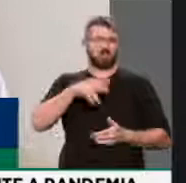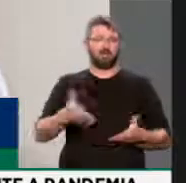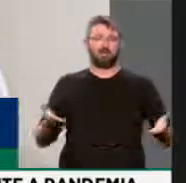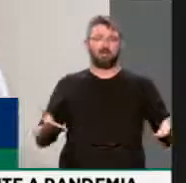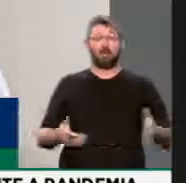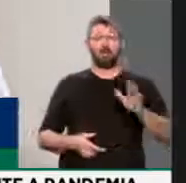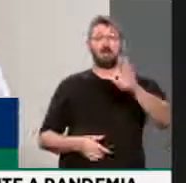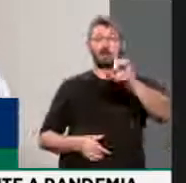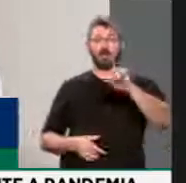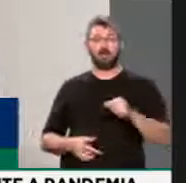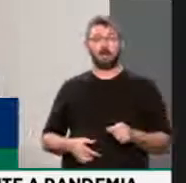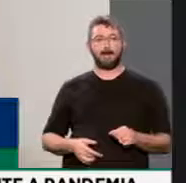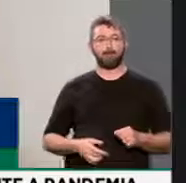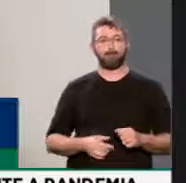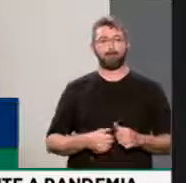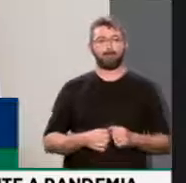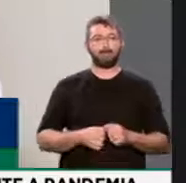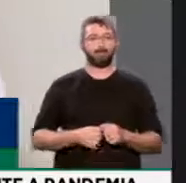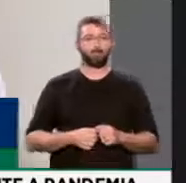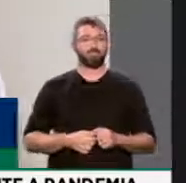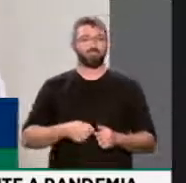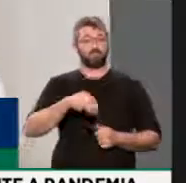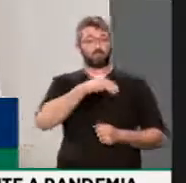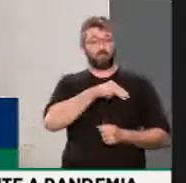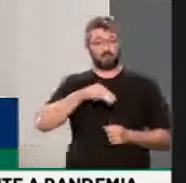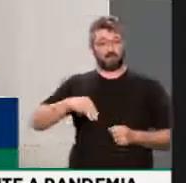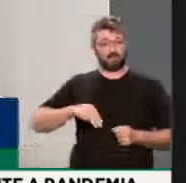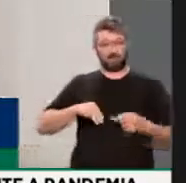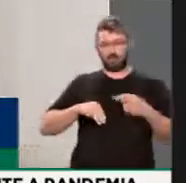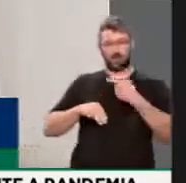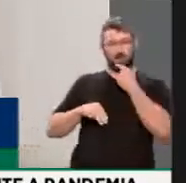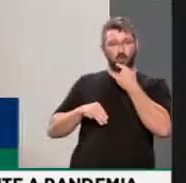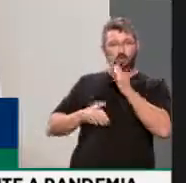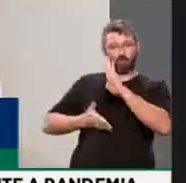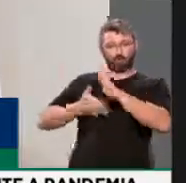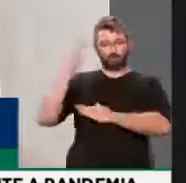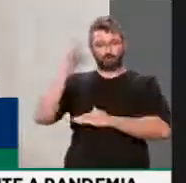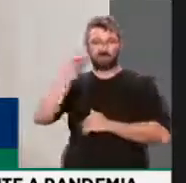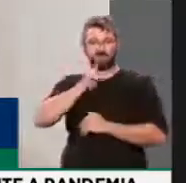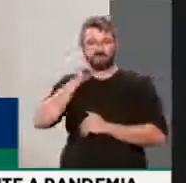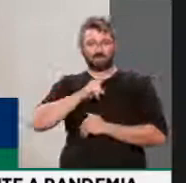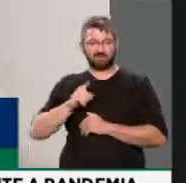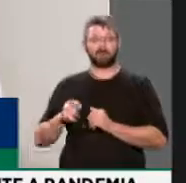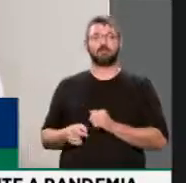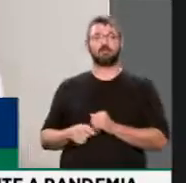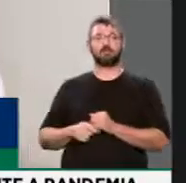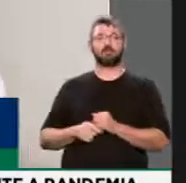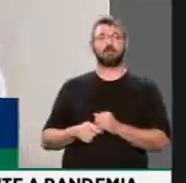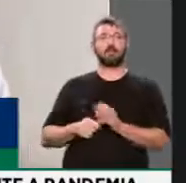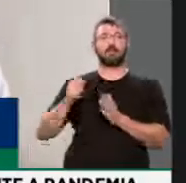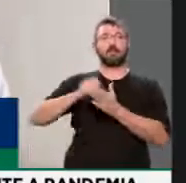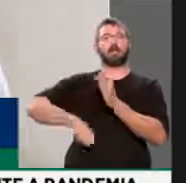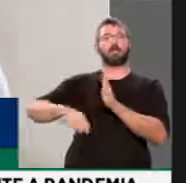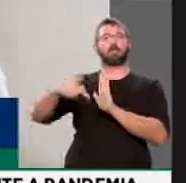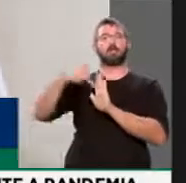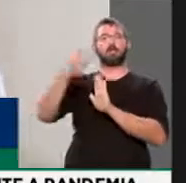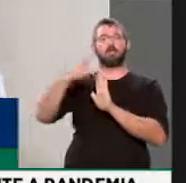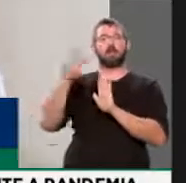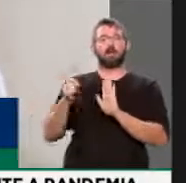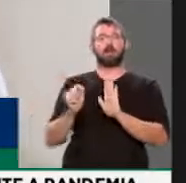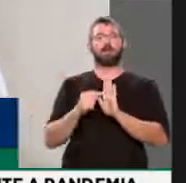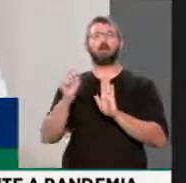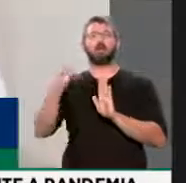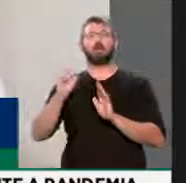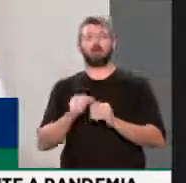E por falar em educação, Sr. Presidente, o ministro que fugiu, o anterior, ele assinou uma portaria, uma